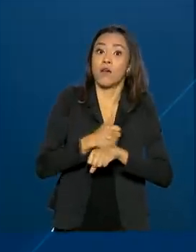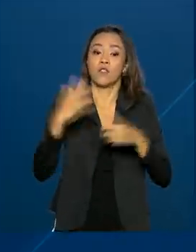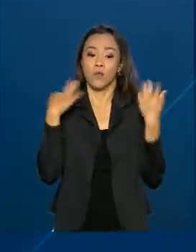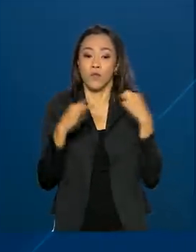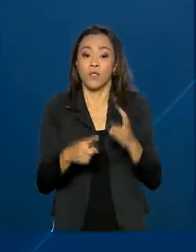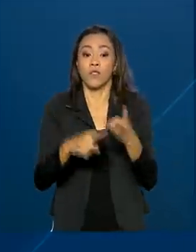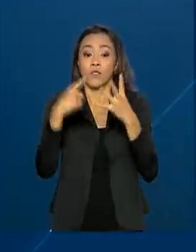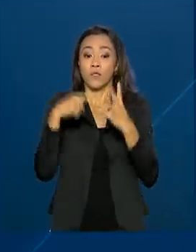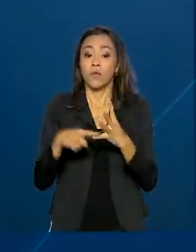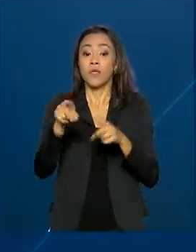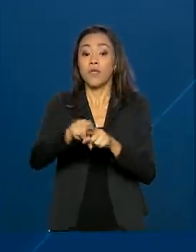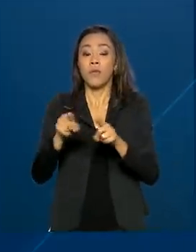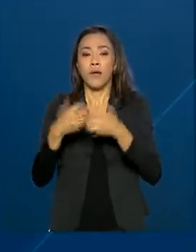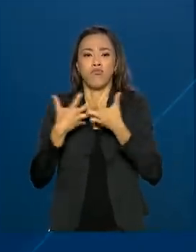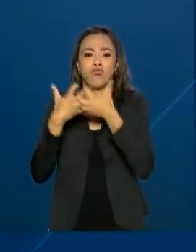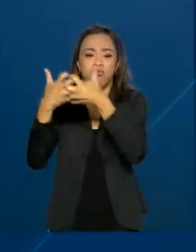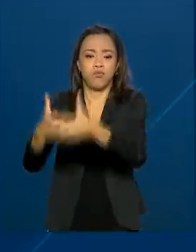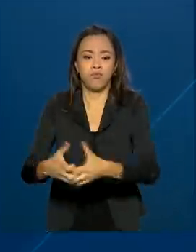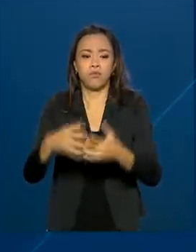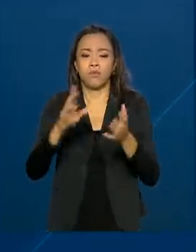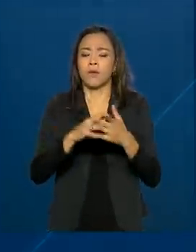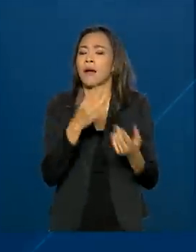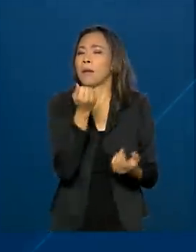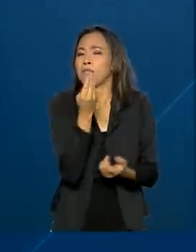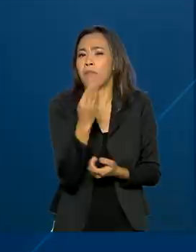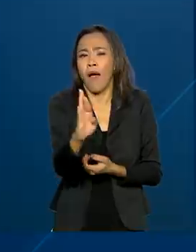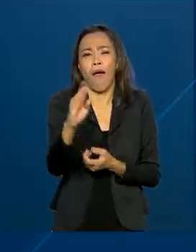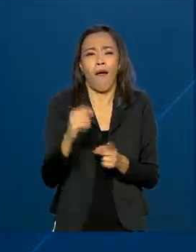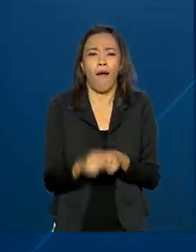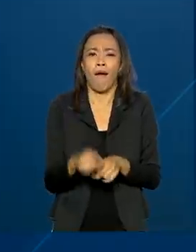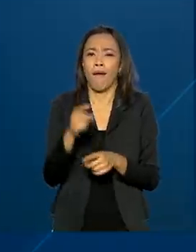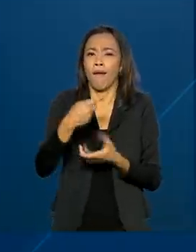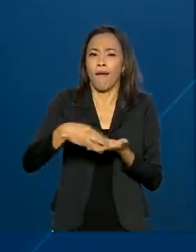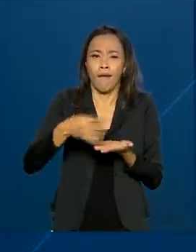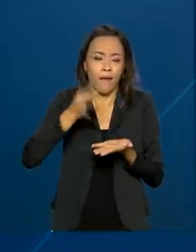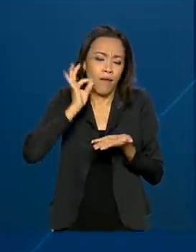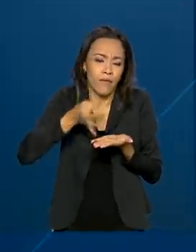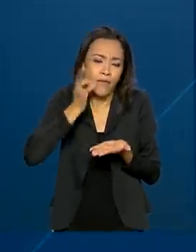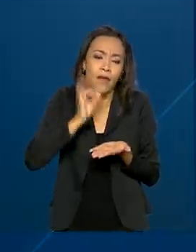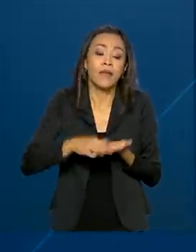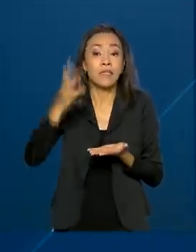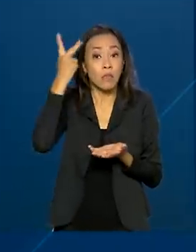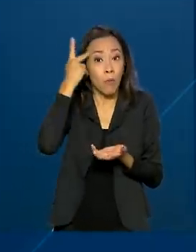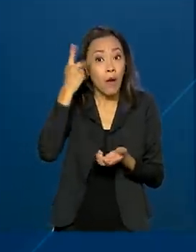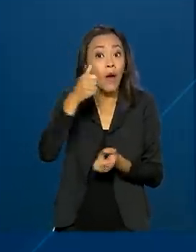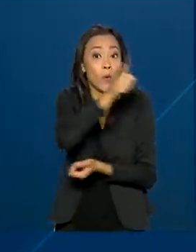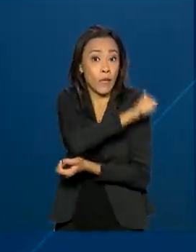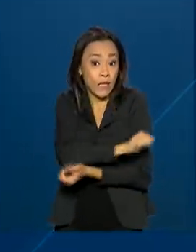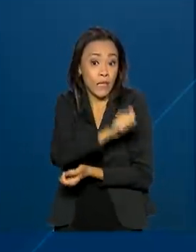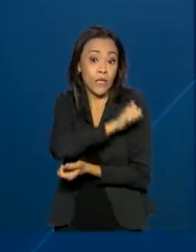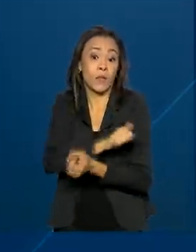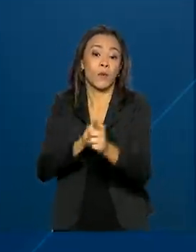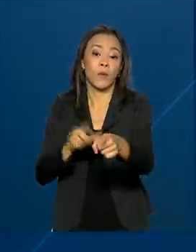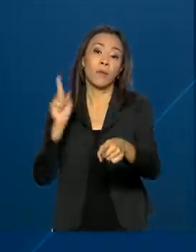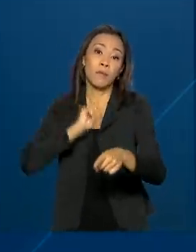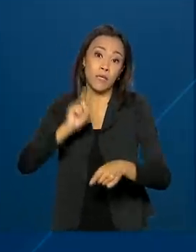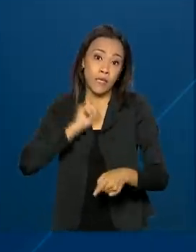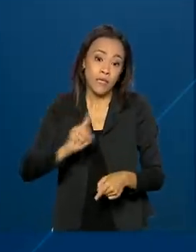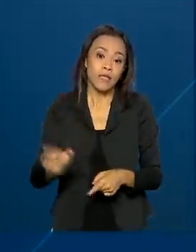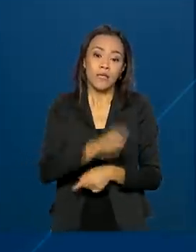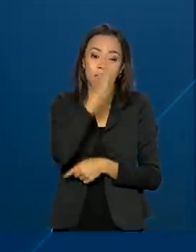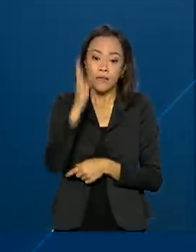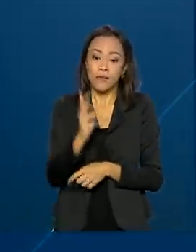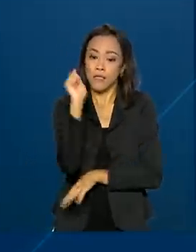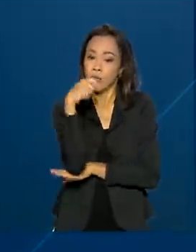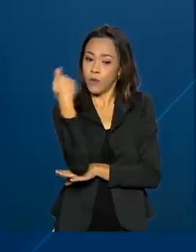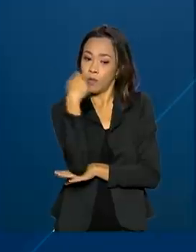turísticas e restaurantes, cafeterias, bares e similares. São Paulo, Rio de Janeiro, Minas Gerais, Rio Grande do